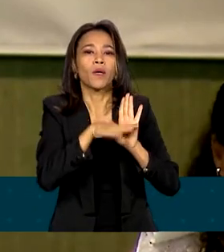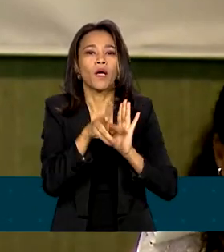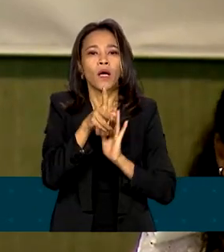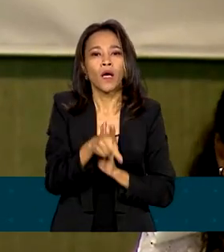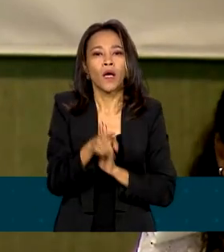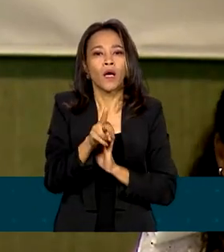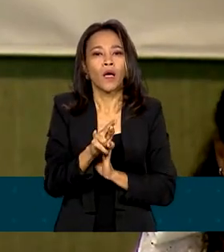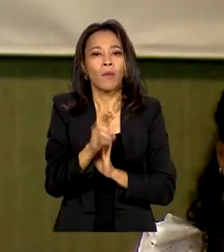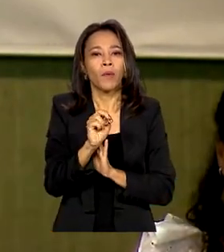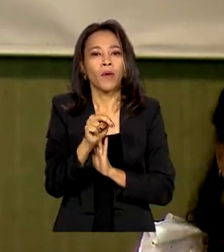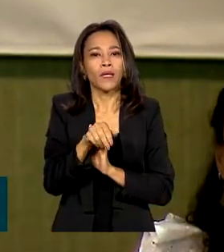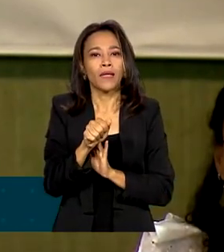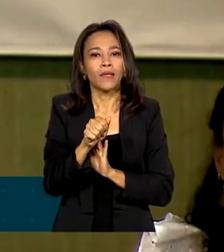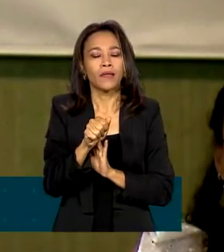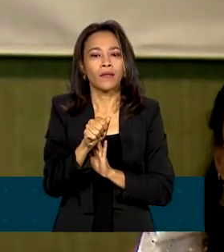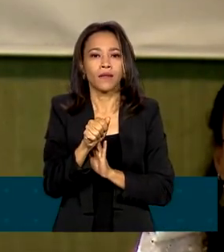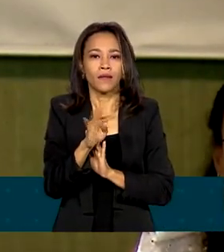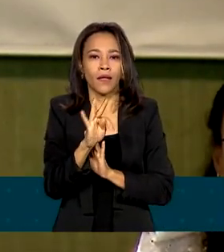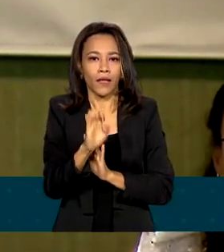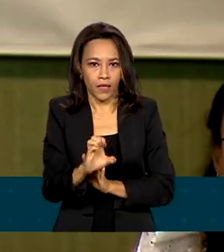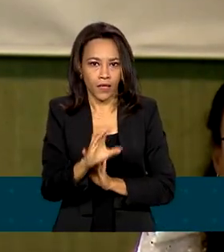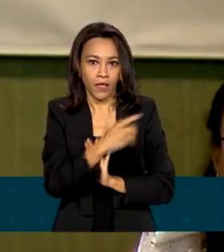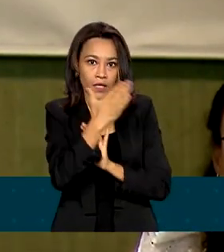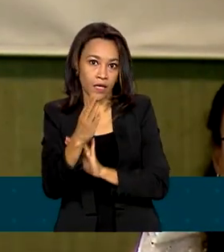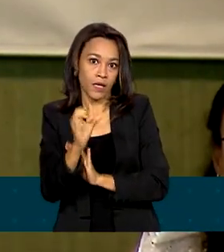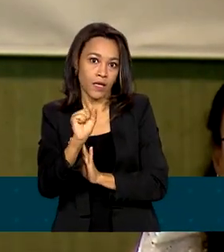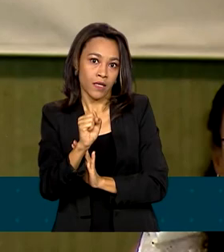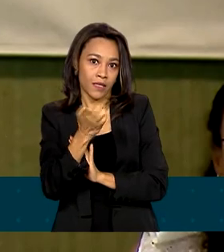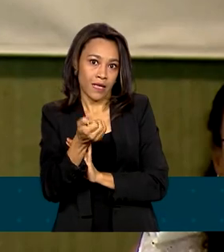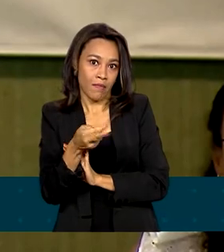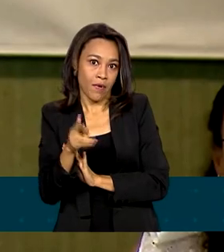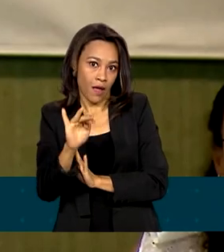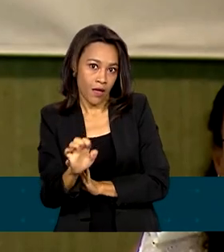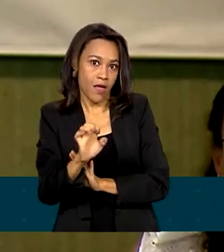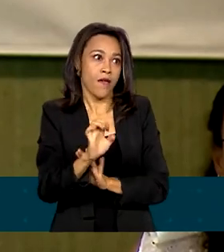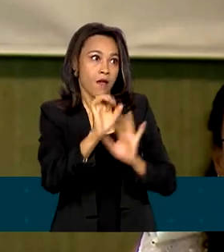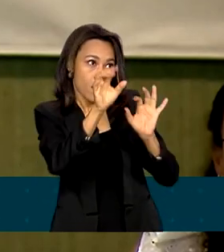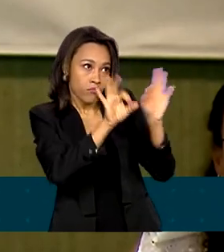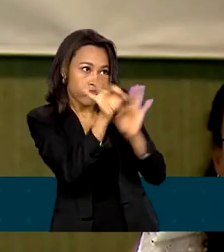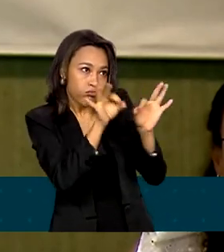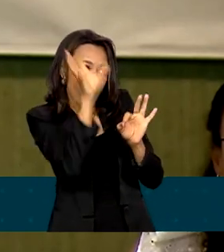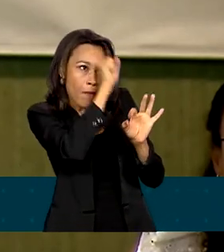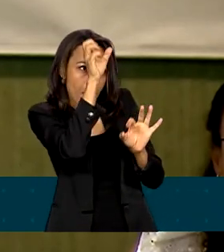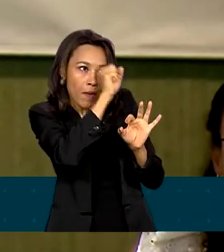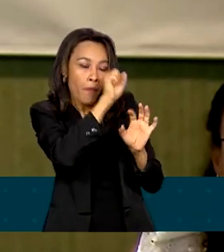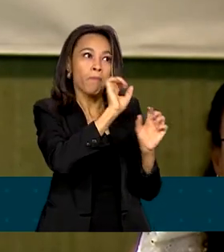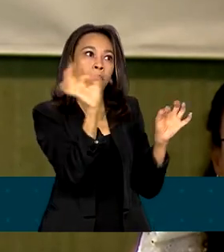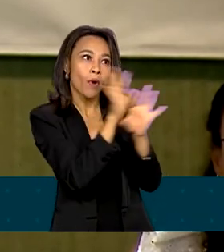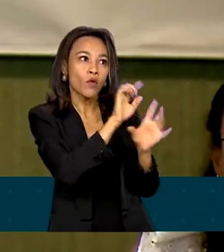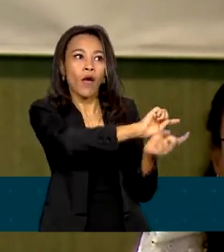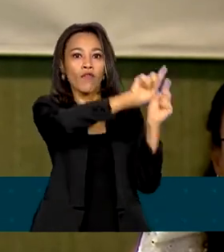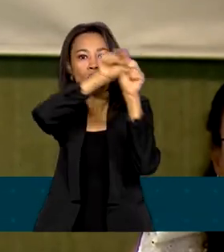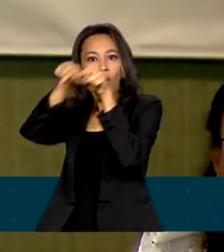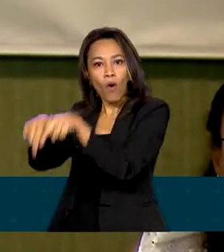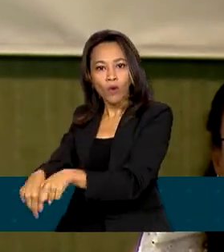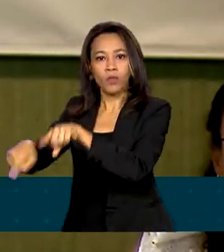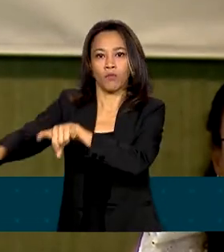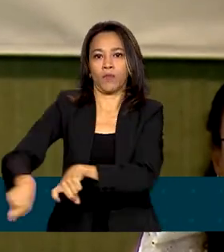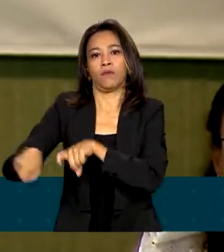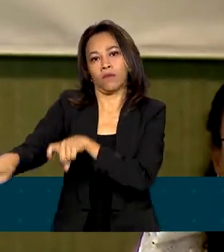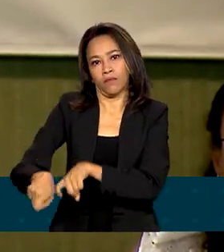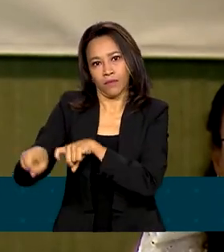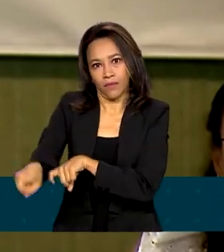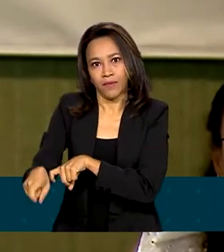concebrar. Esse jovem, ele volta e agrega valor e nesse tempo de uma revolução tecnológica,